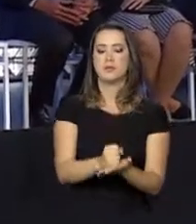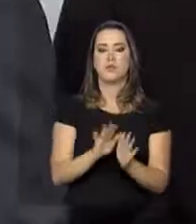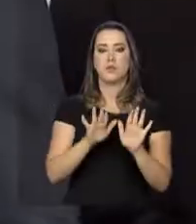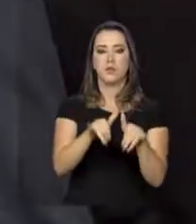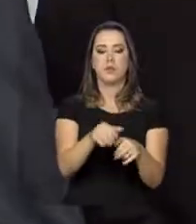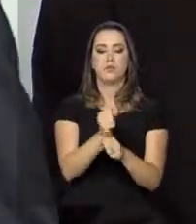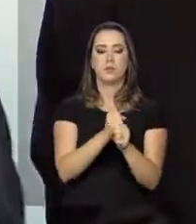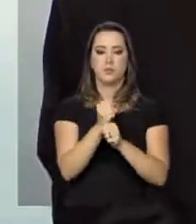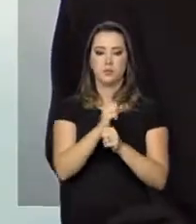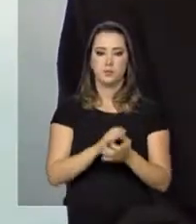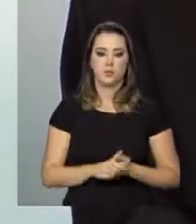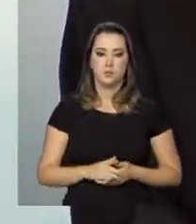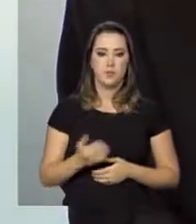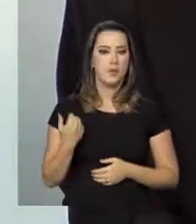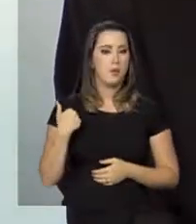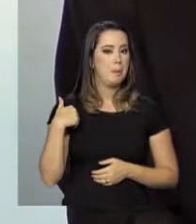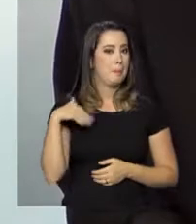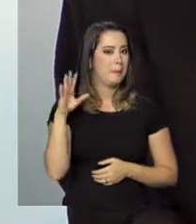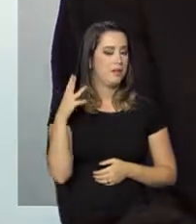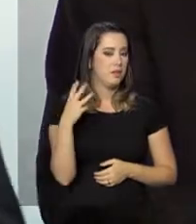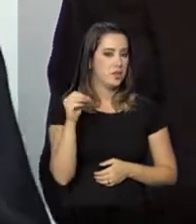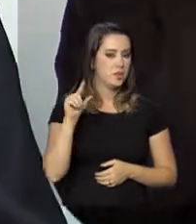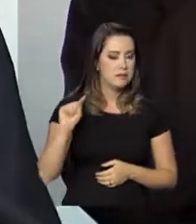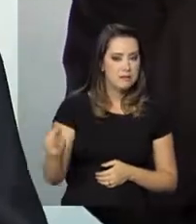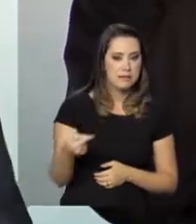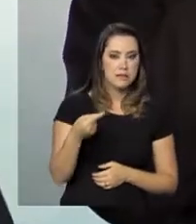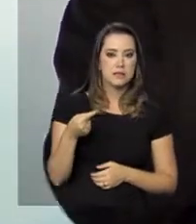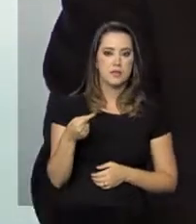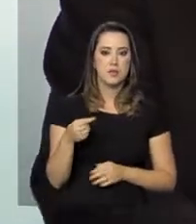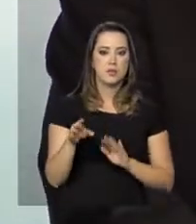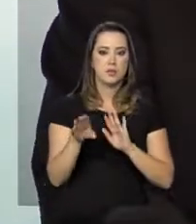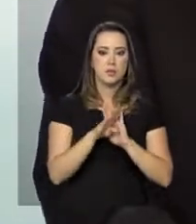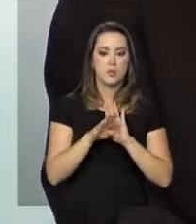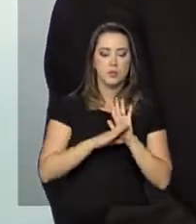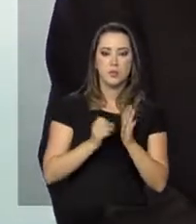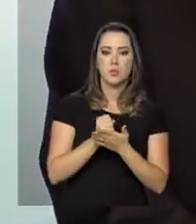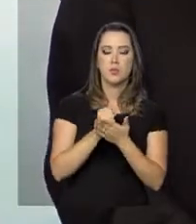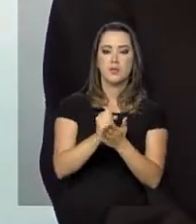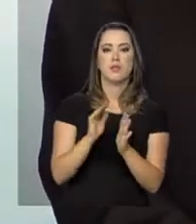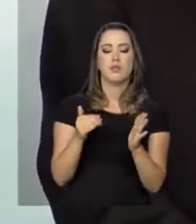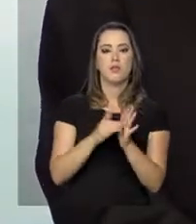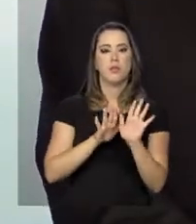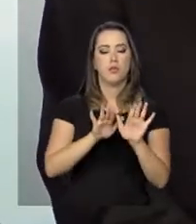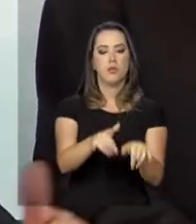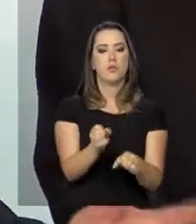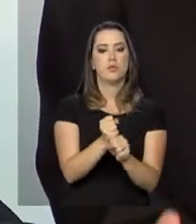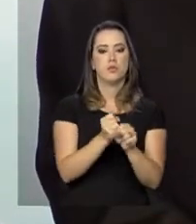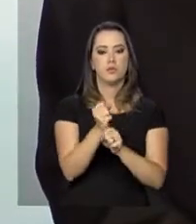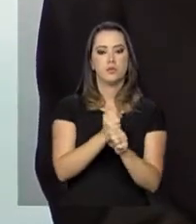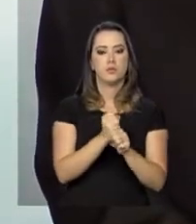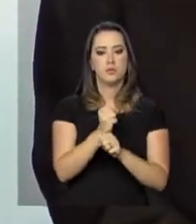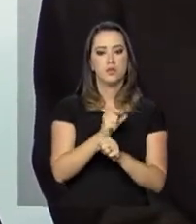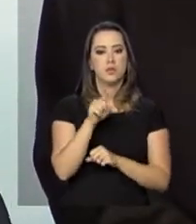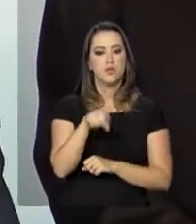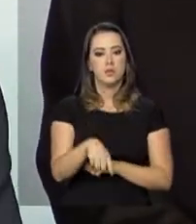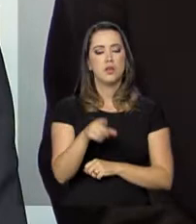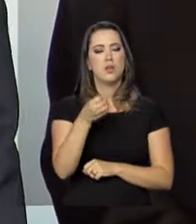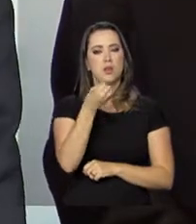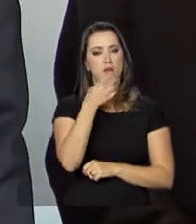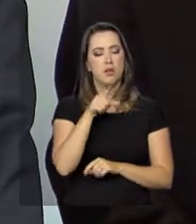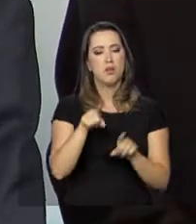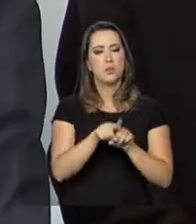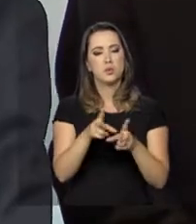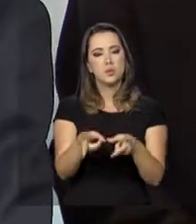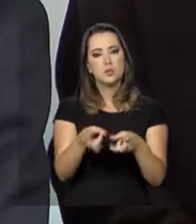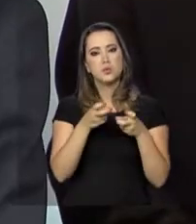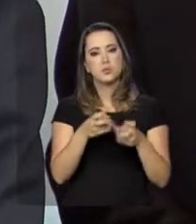do ano. Temos mais de 30 mil para entregarmos até o fim do ano. E é uma das coisas que mais compensa você verificar